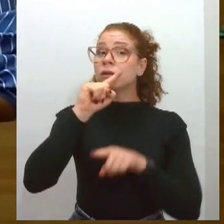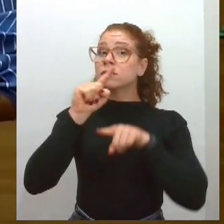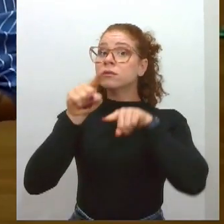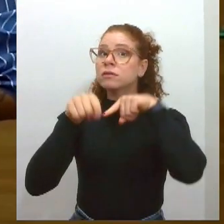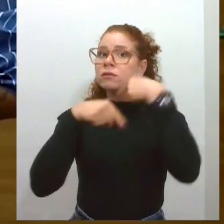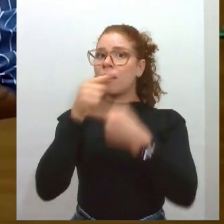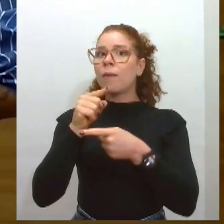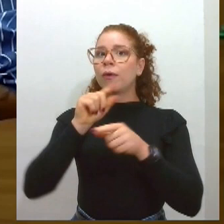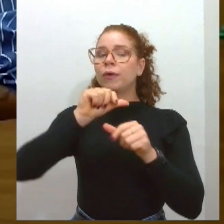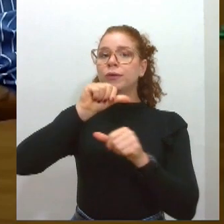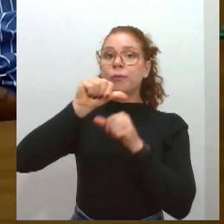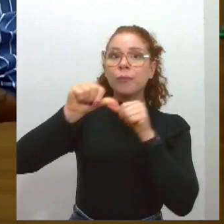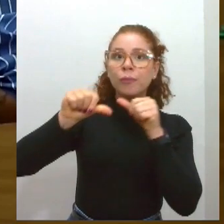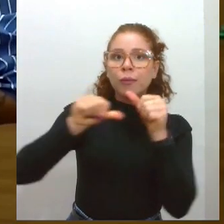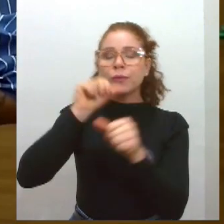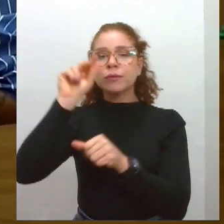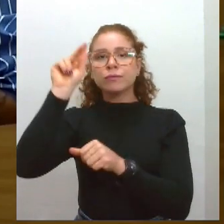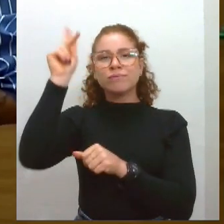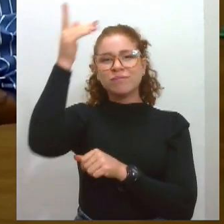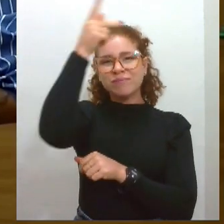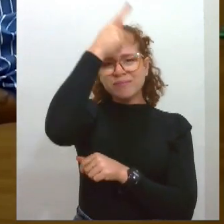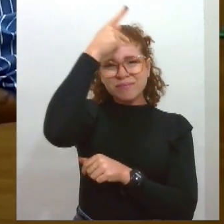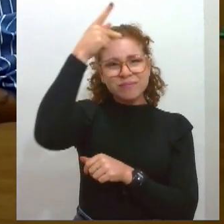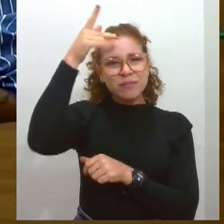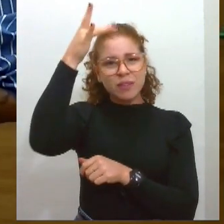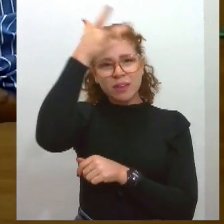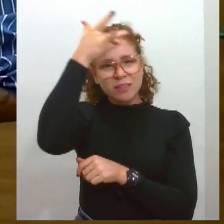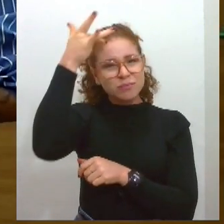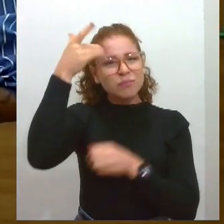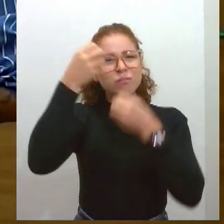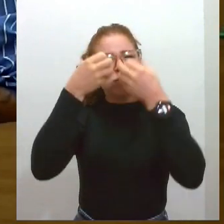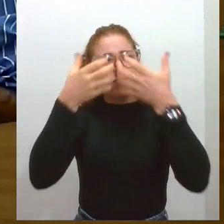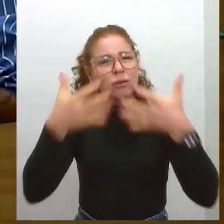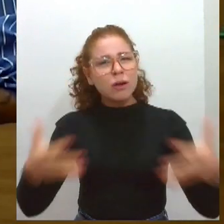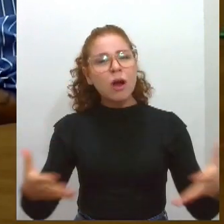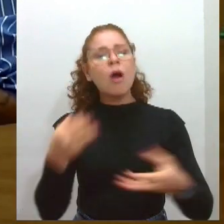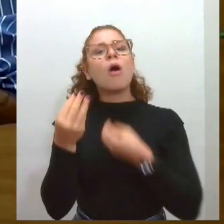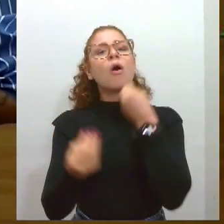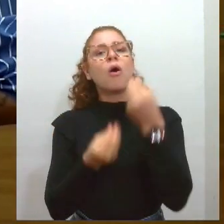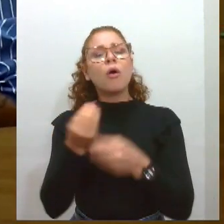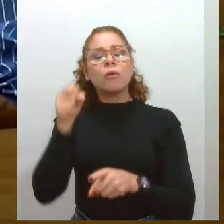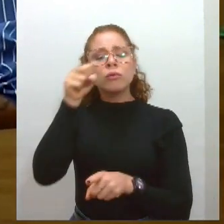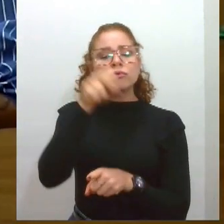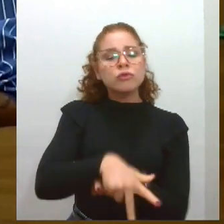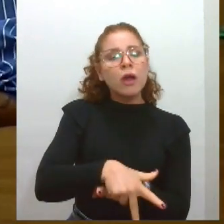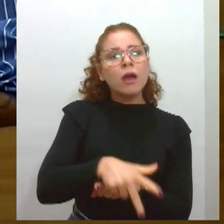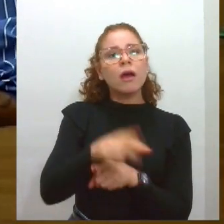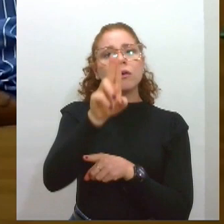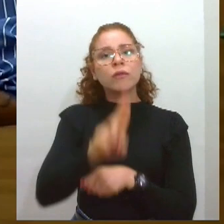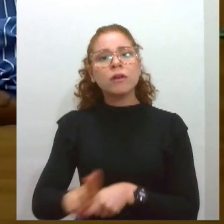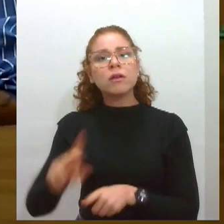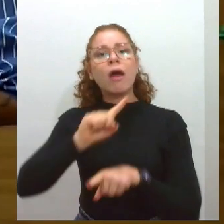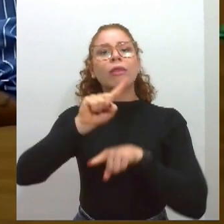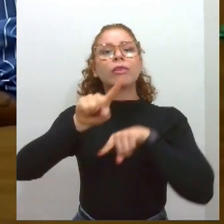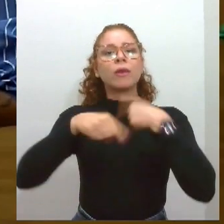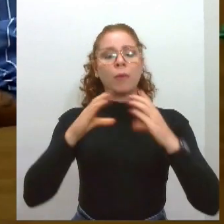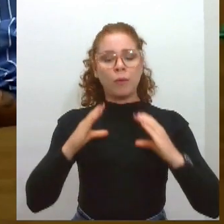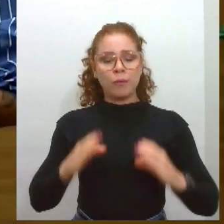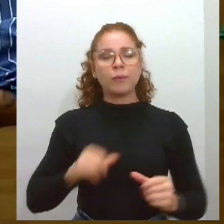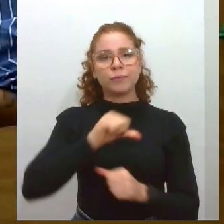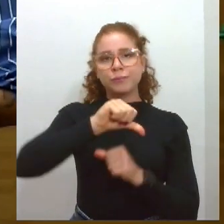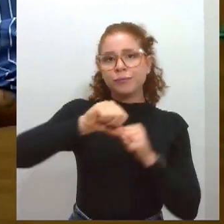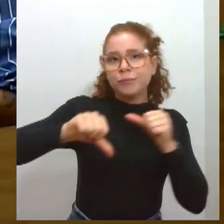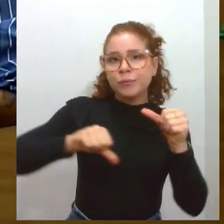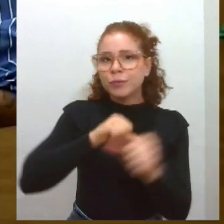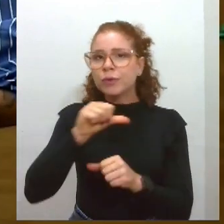esses estudantes chegam à universidade e como eles mudam seus comportamentos e como essas mudanças de comportamento estão relacionadas a